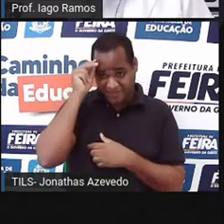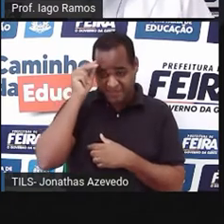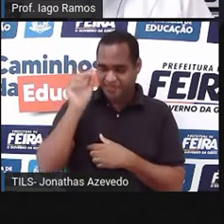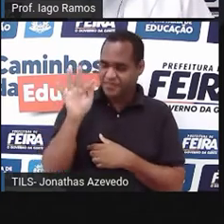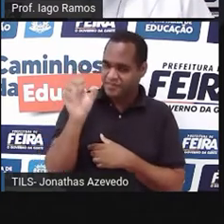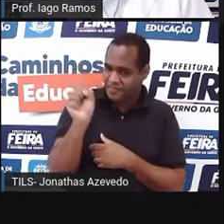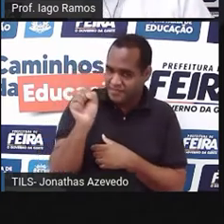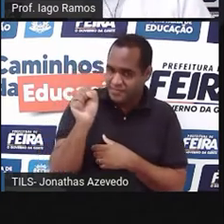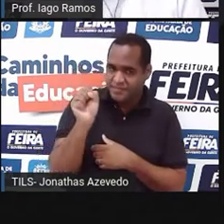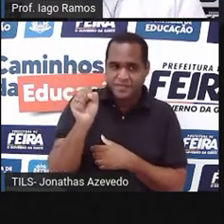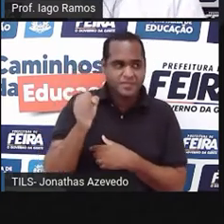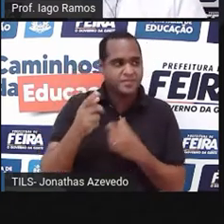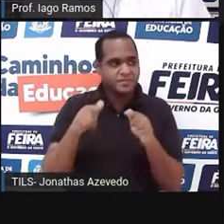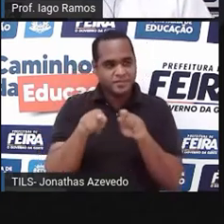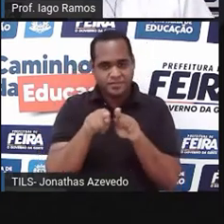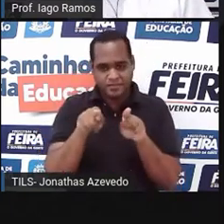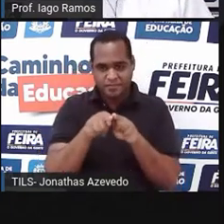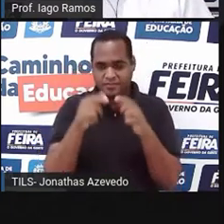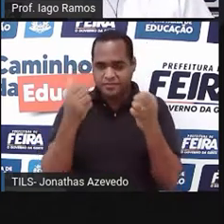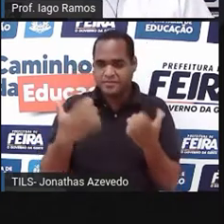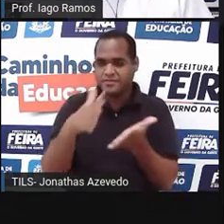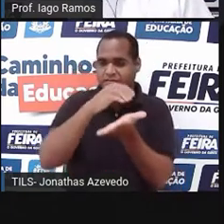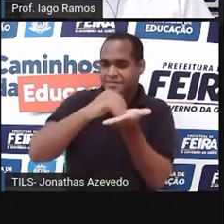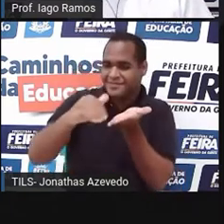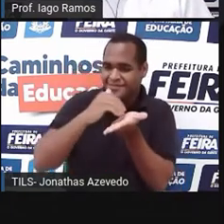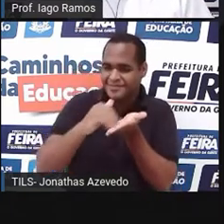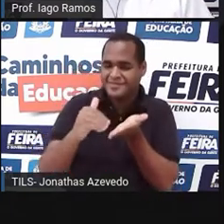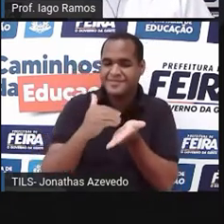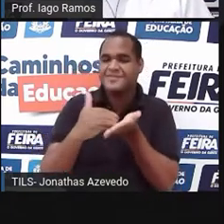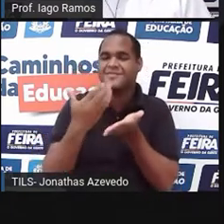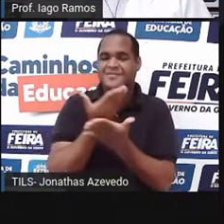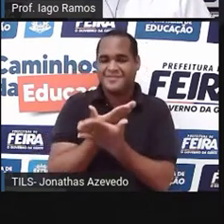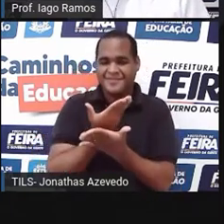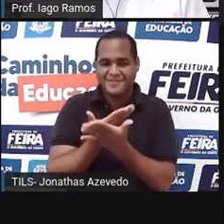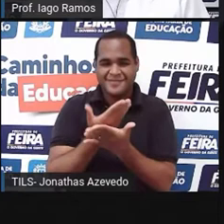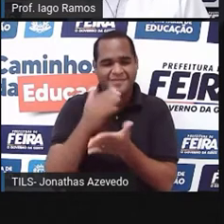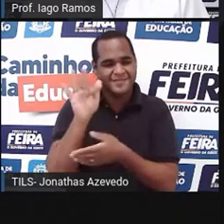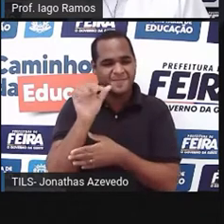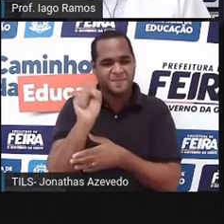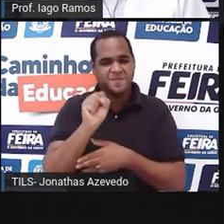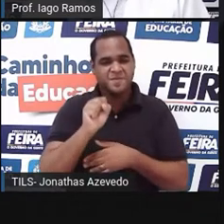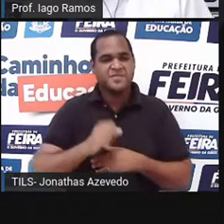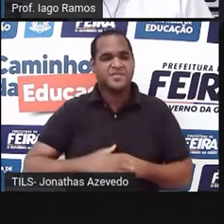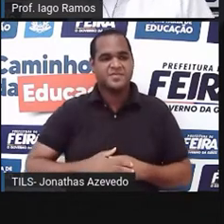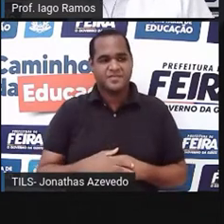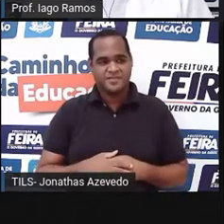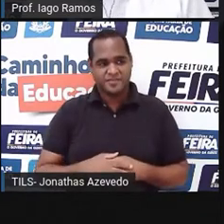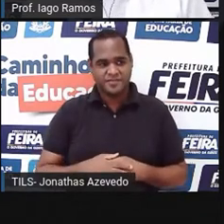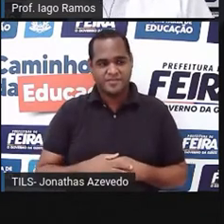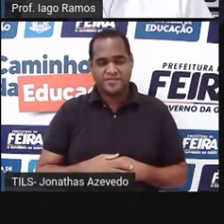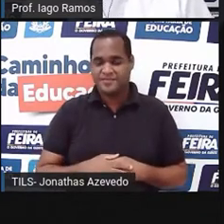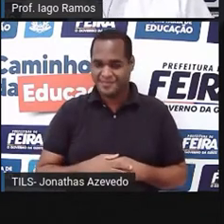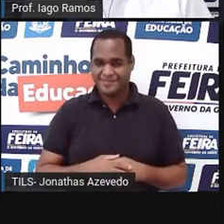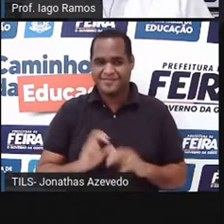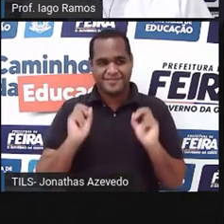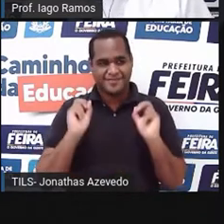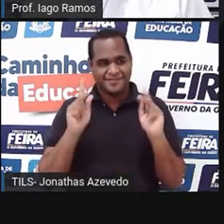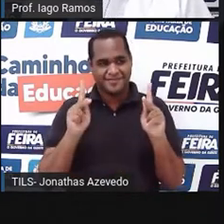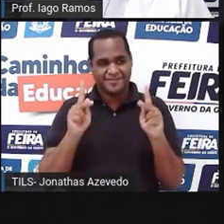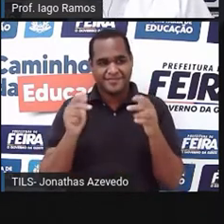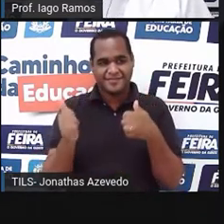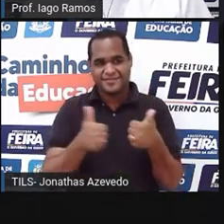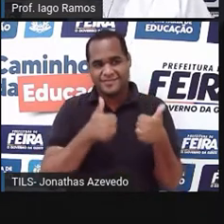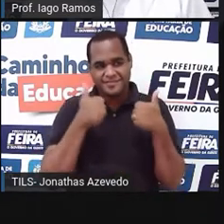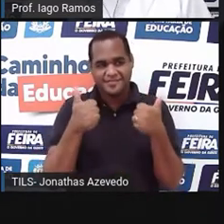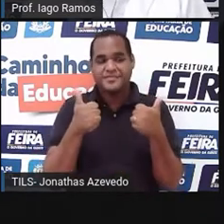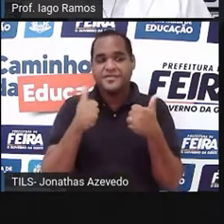de Feira de Santana e da própria Secretaria Municipal de Educação de Feira de Santana, tá bom? Então, né, o que é que a gente